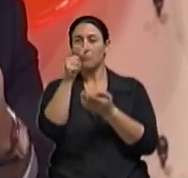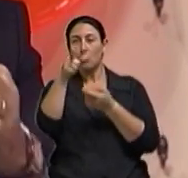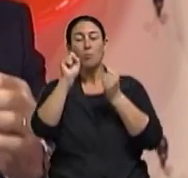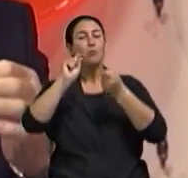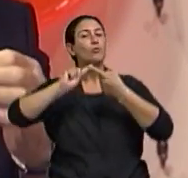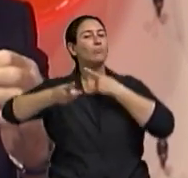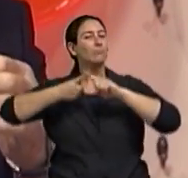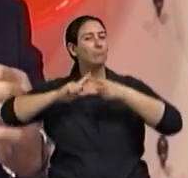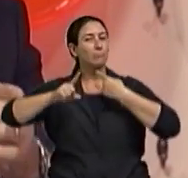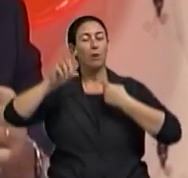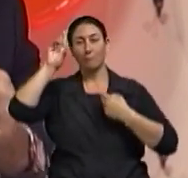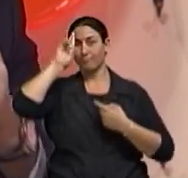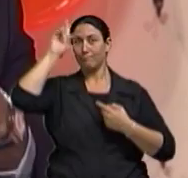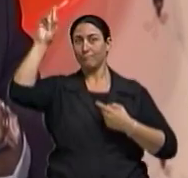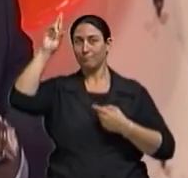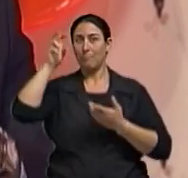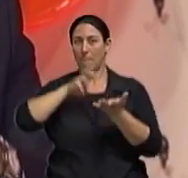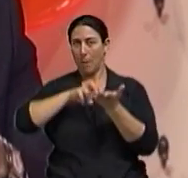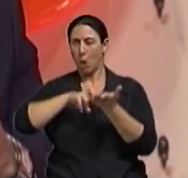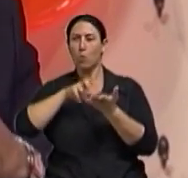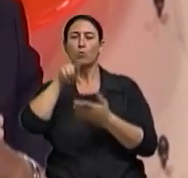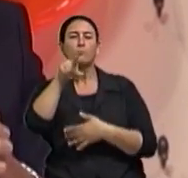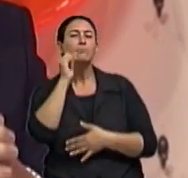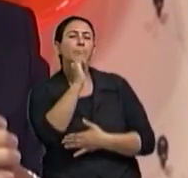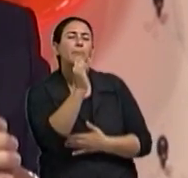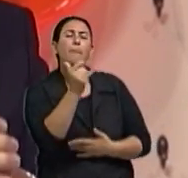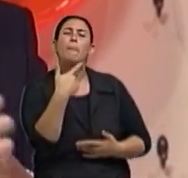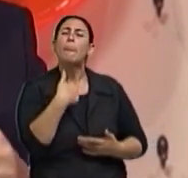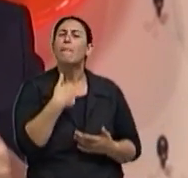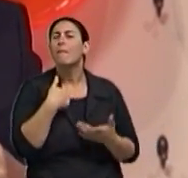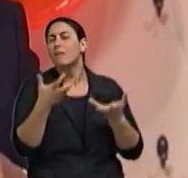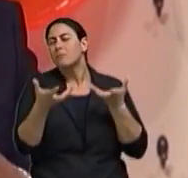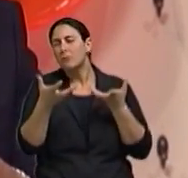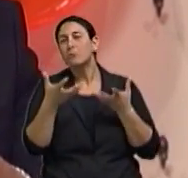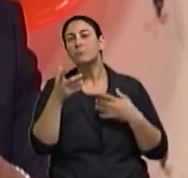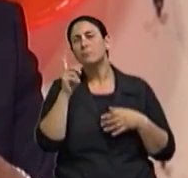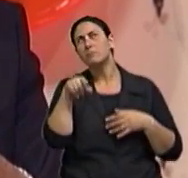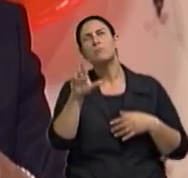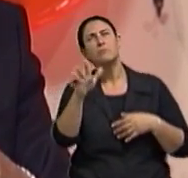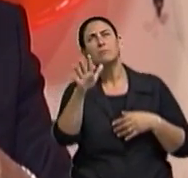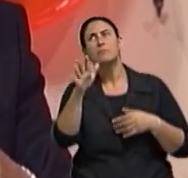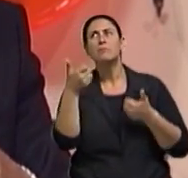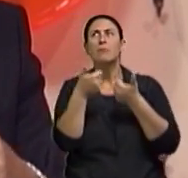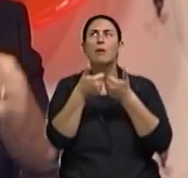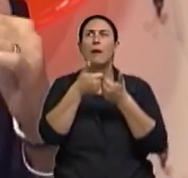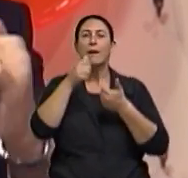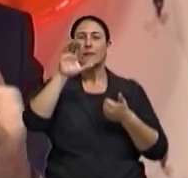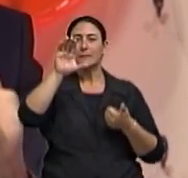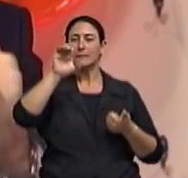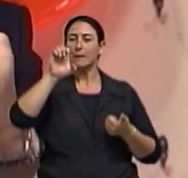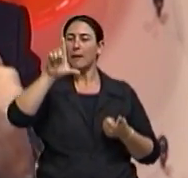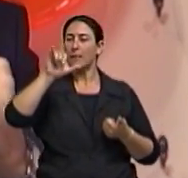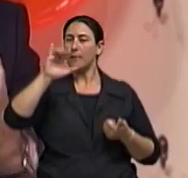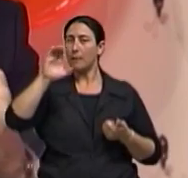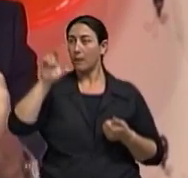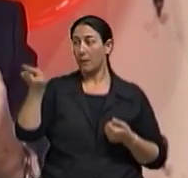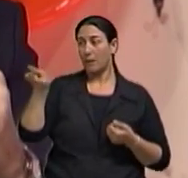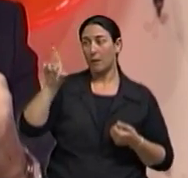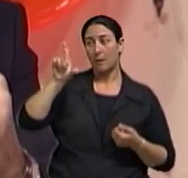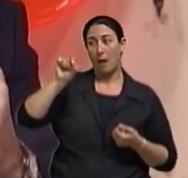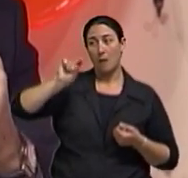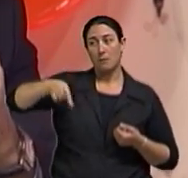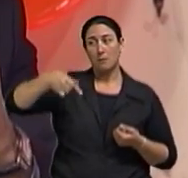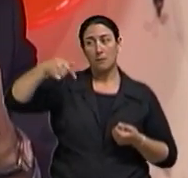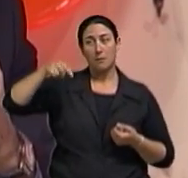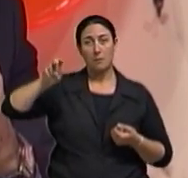com o gerente, tu consegues até se aproximar da taxa Selic, que hoje é 10,75. Então, tu está saindo do patamar